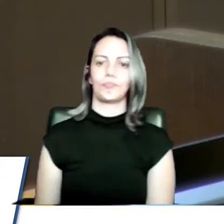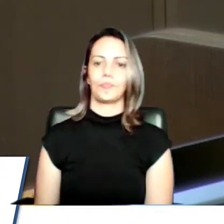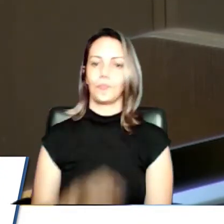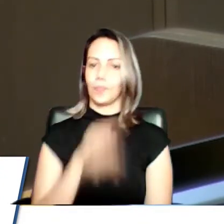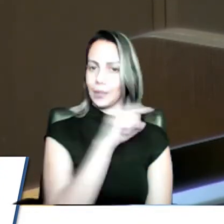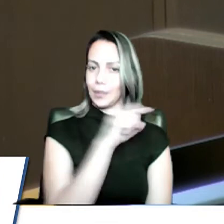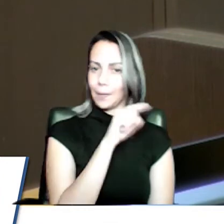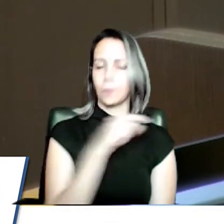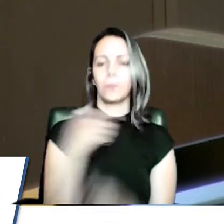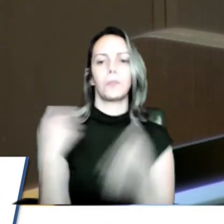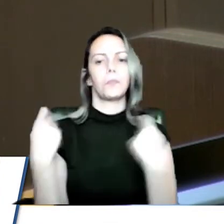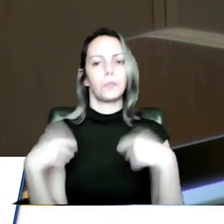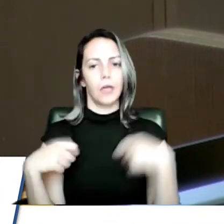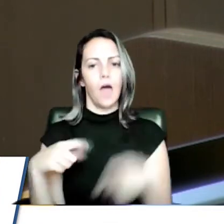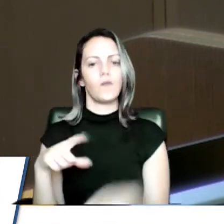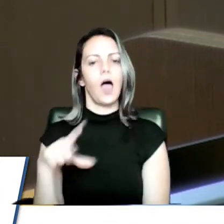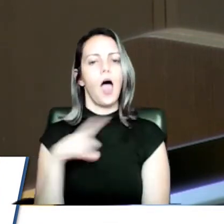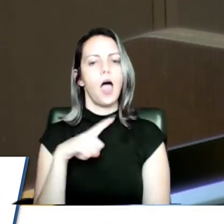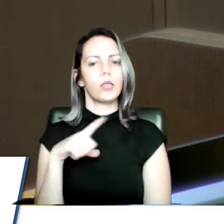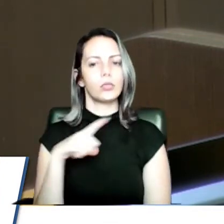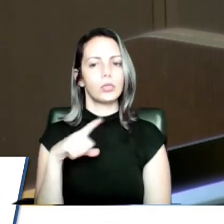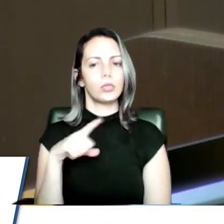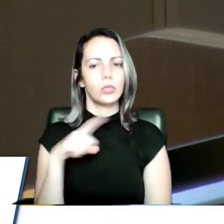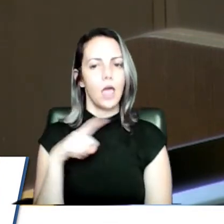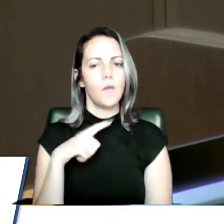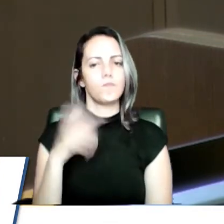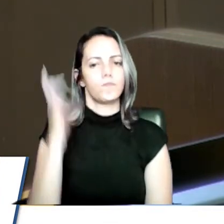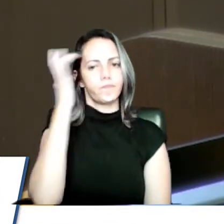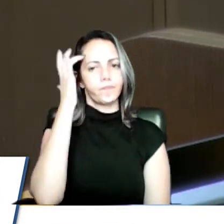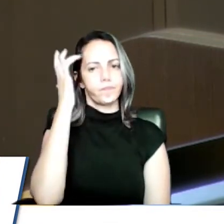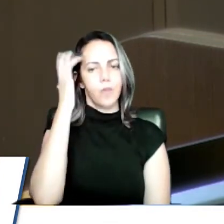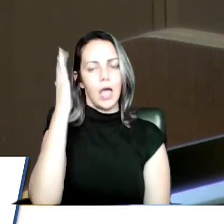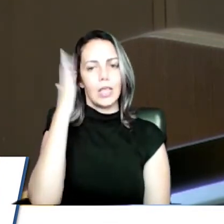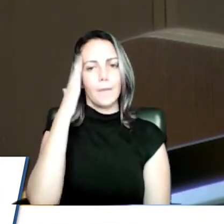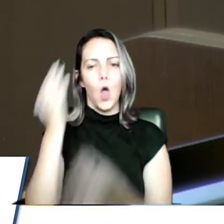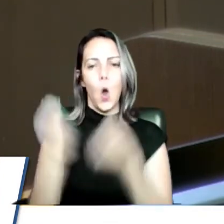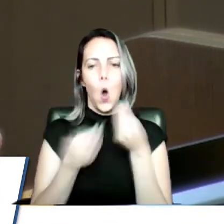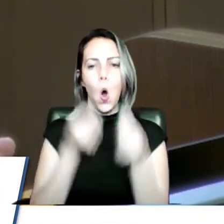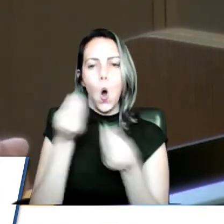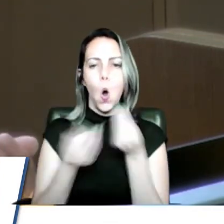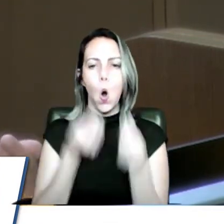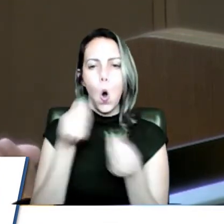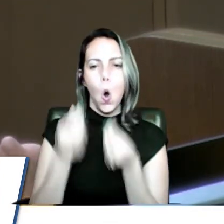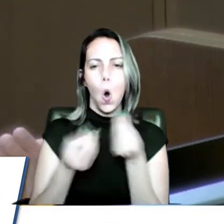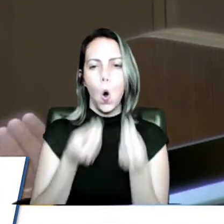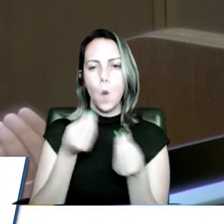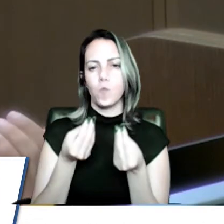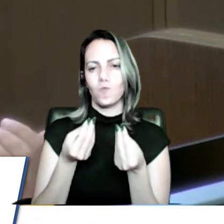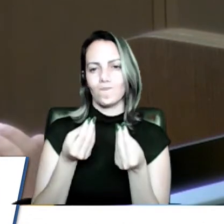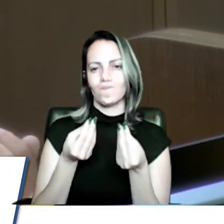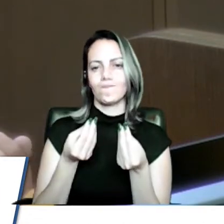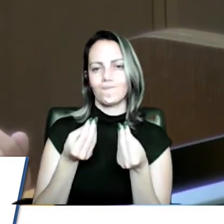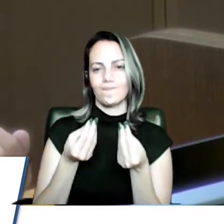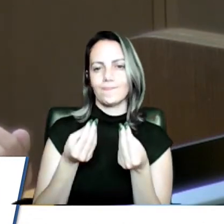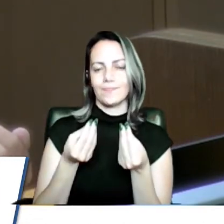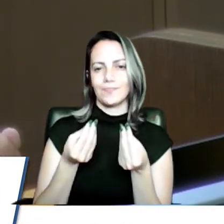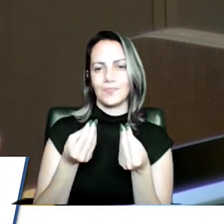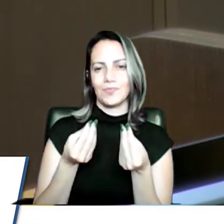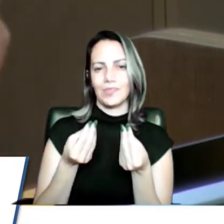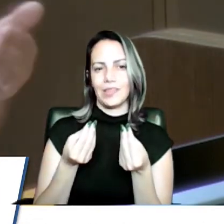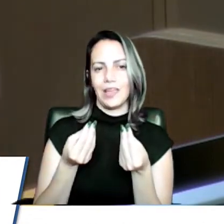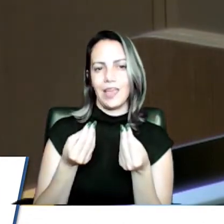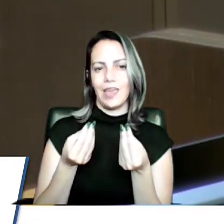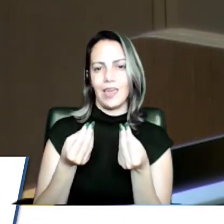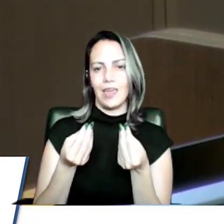uma condição de lidar melhor com a situação. Ele poderia ter, ali não estava colocando a integridade física dele de tanta